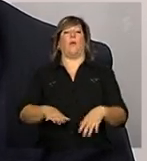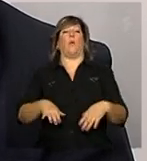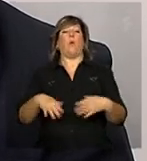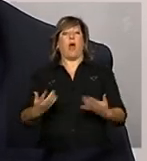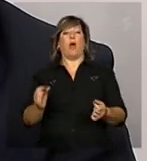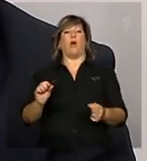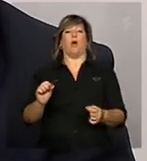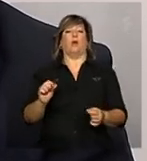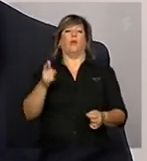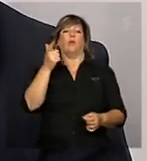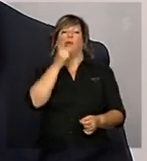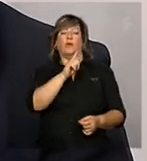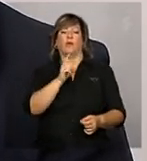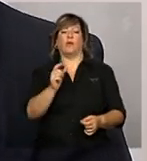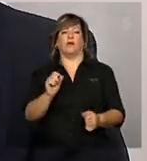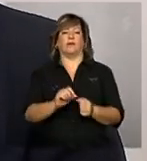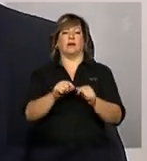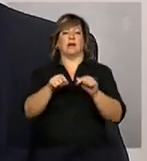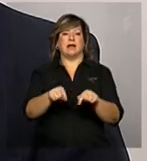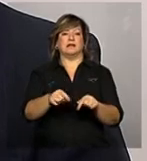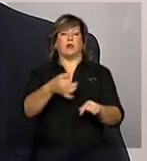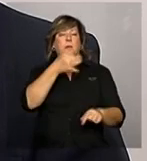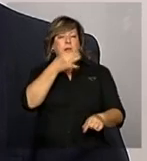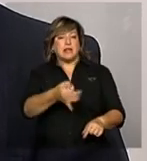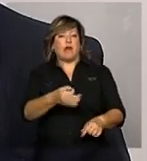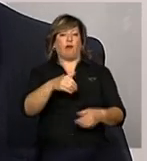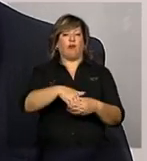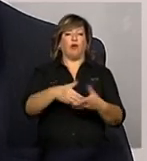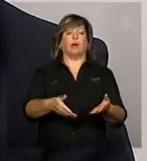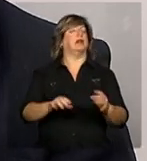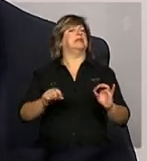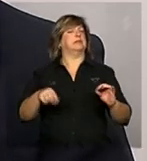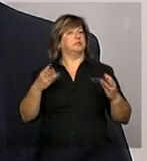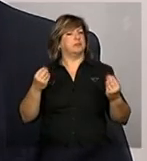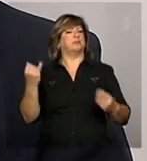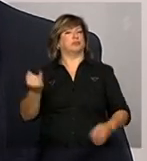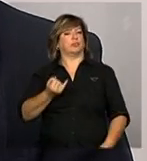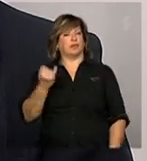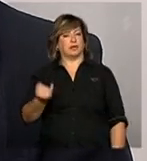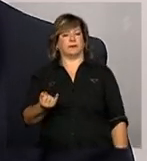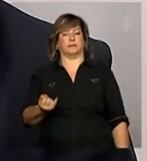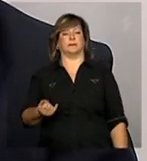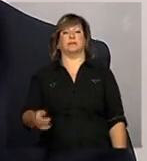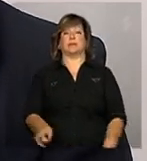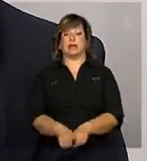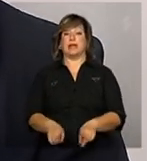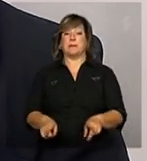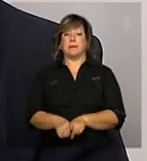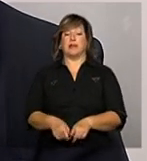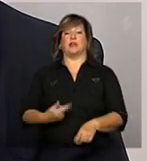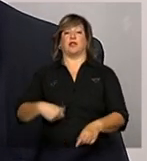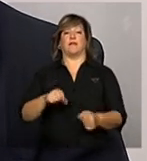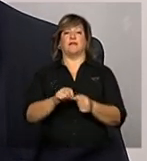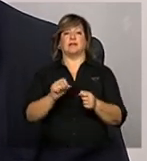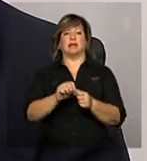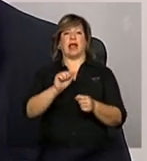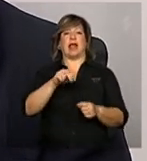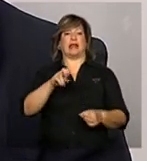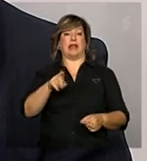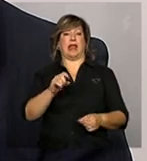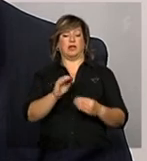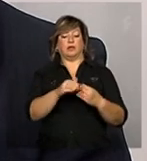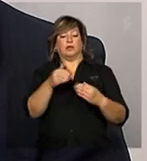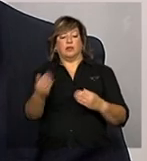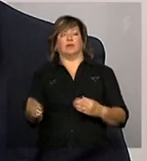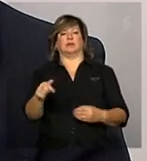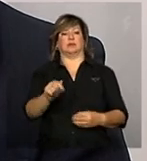ter aquele determinado parecer. Isso é importantíssimo para a gente. Além disso, nós criamos o campo anexo no parecer. Esse